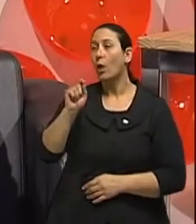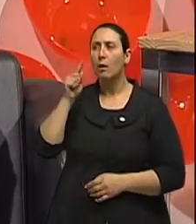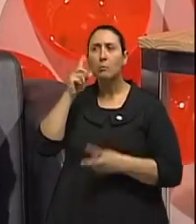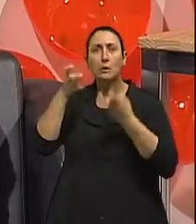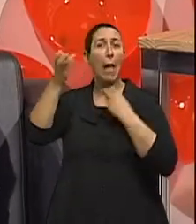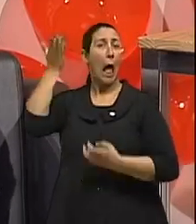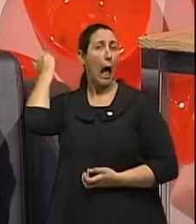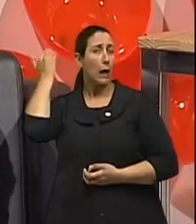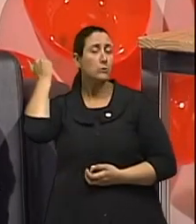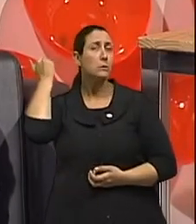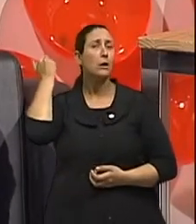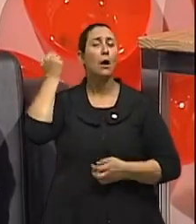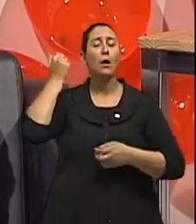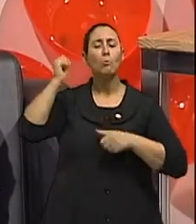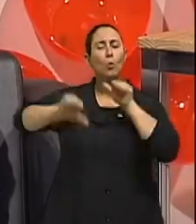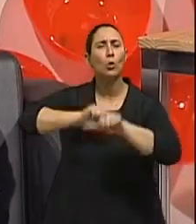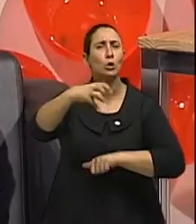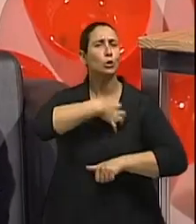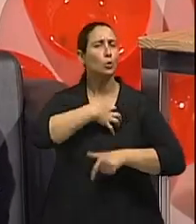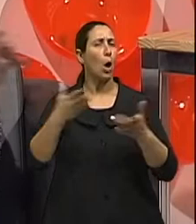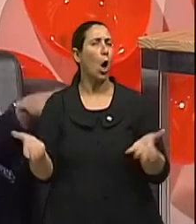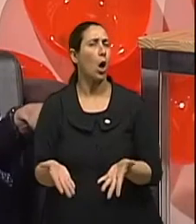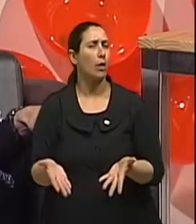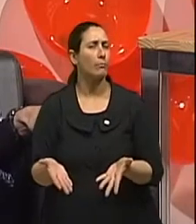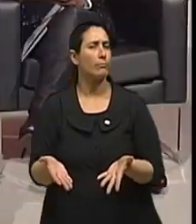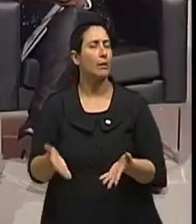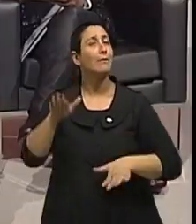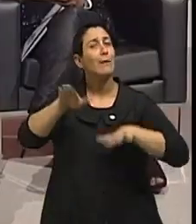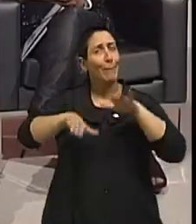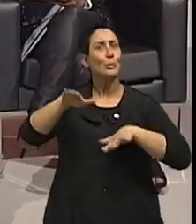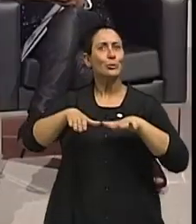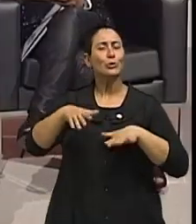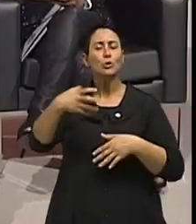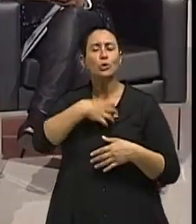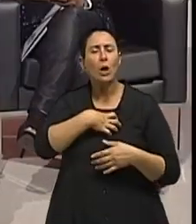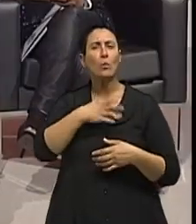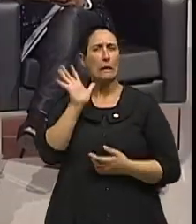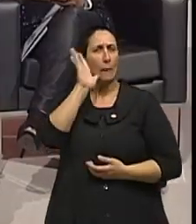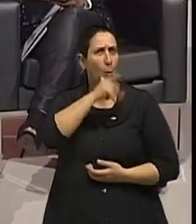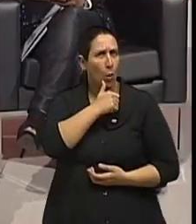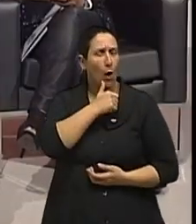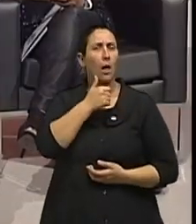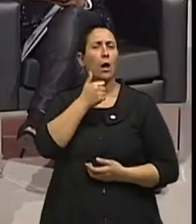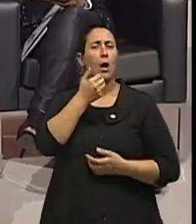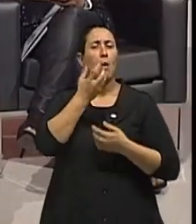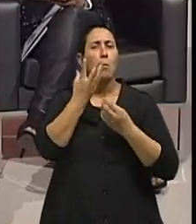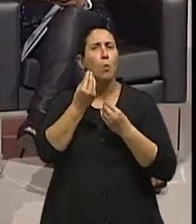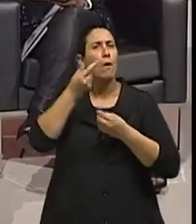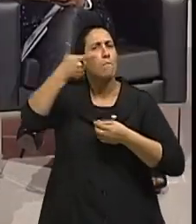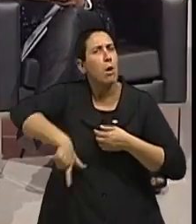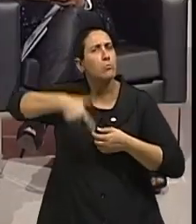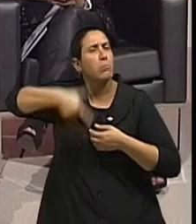existindo sintoma, frequência, intensidade e duração. Então, existe uma avaliação. Existe todo um